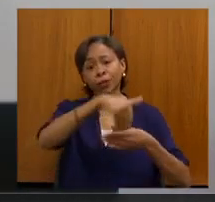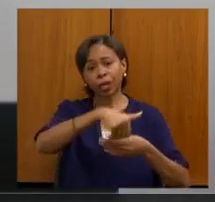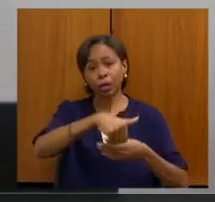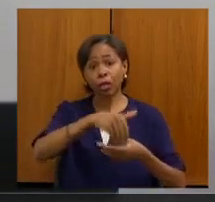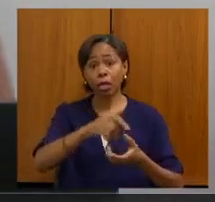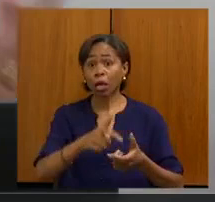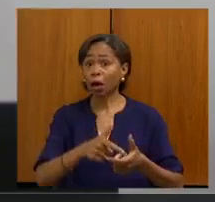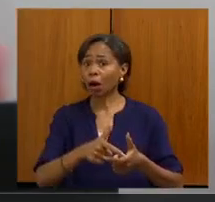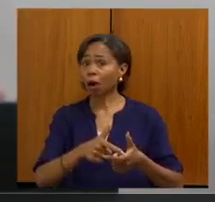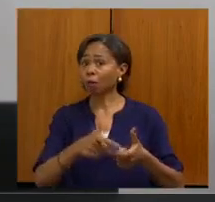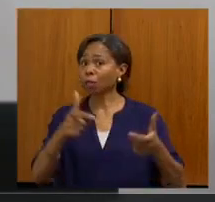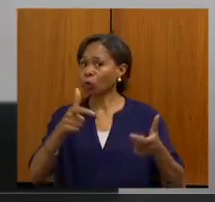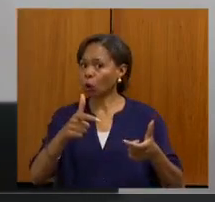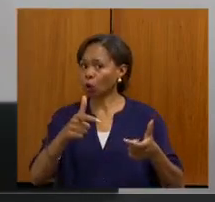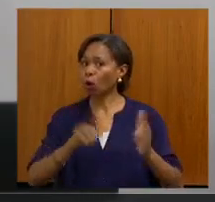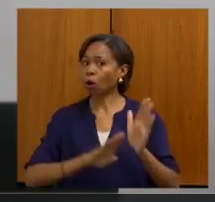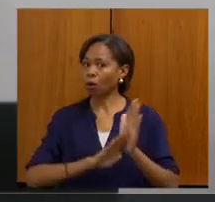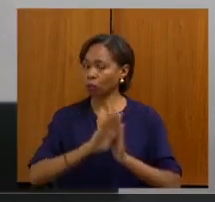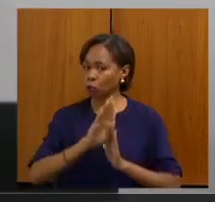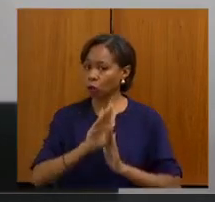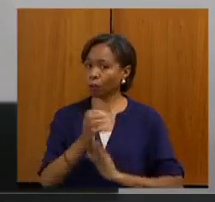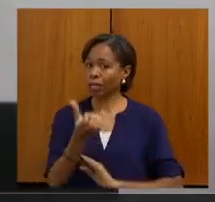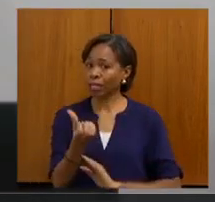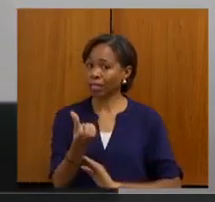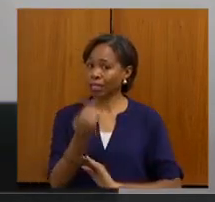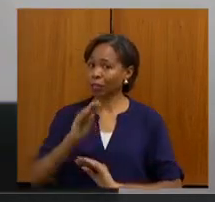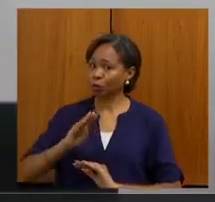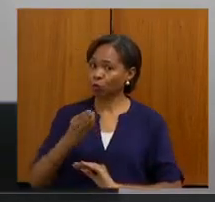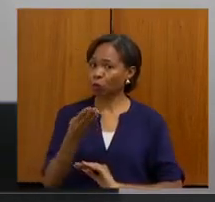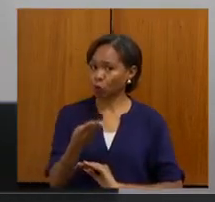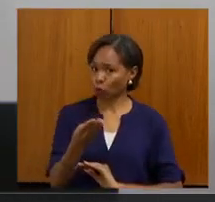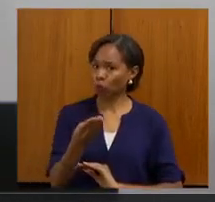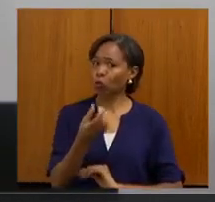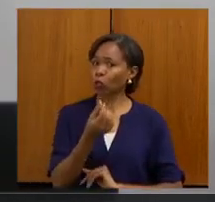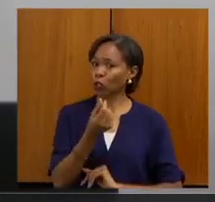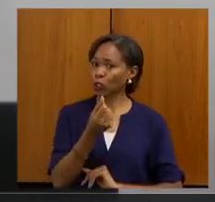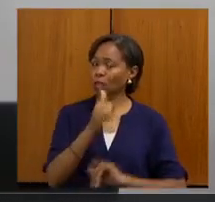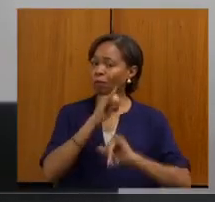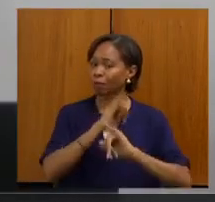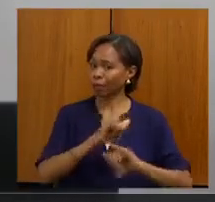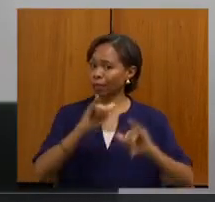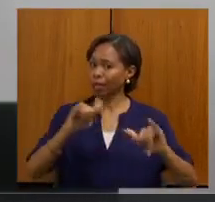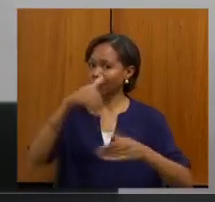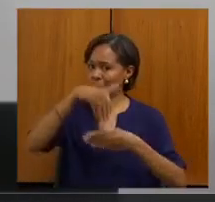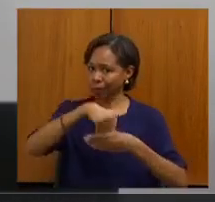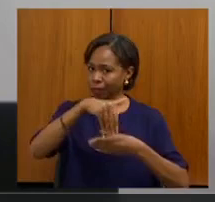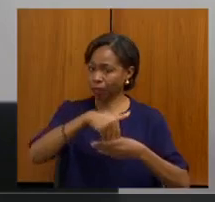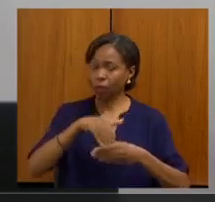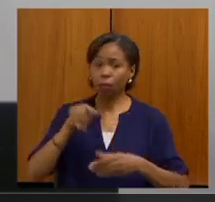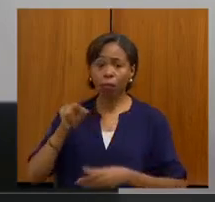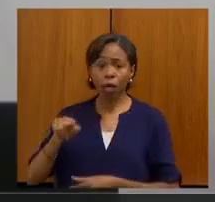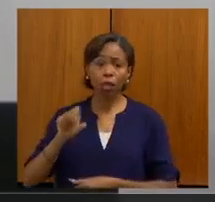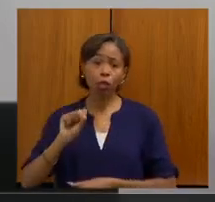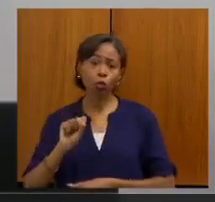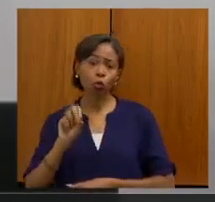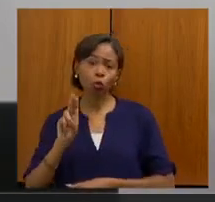Eleitoral para 6 bilhões. E a tabela do SUS, desde